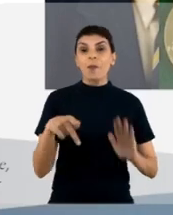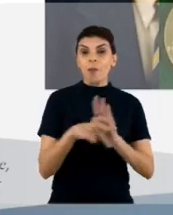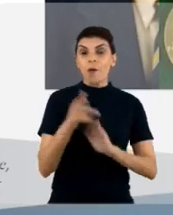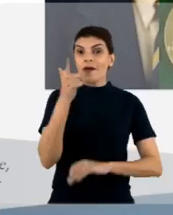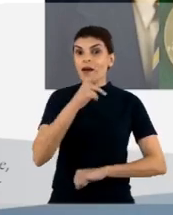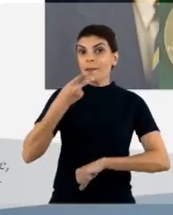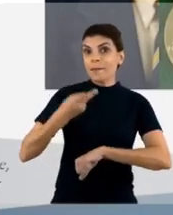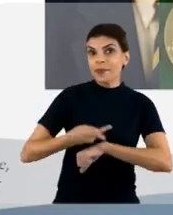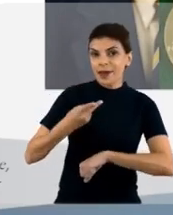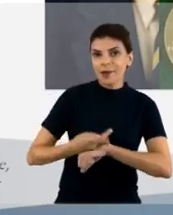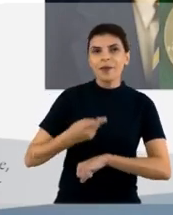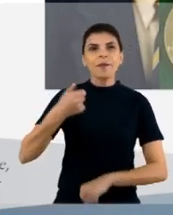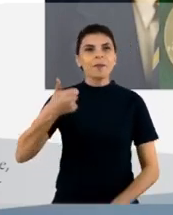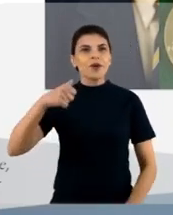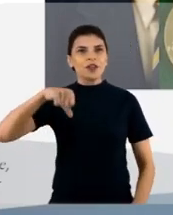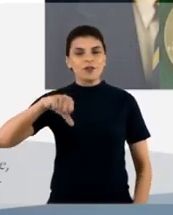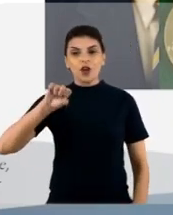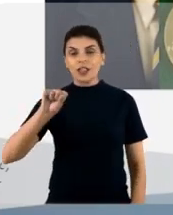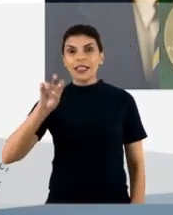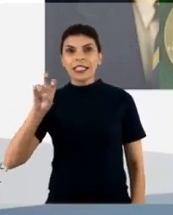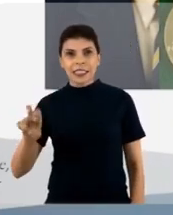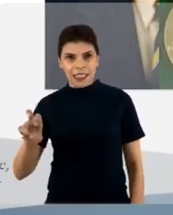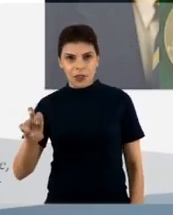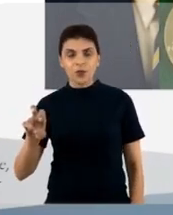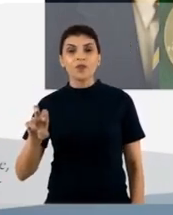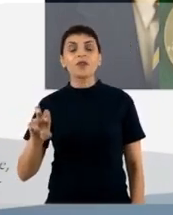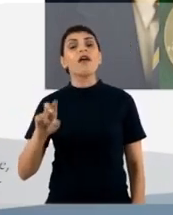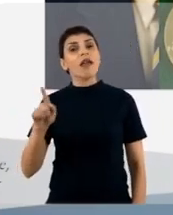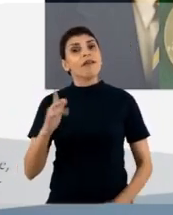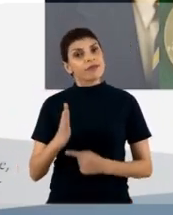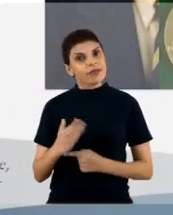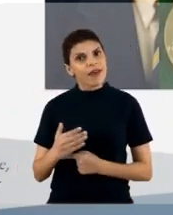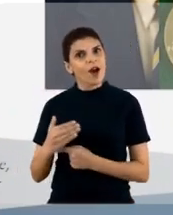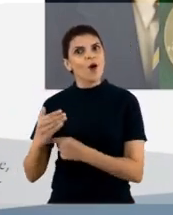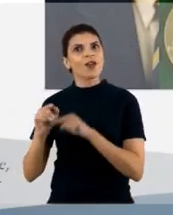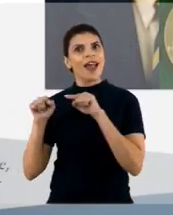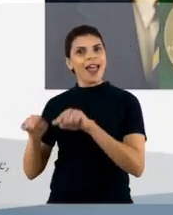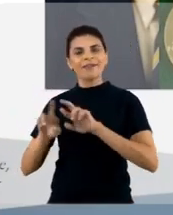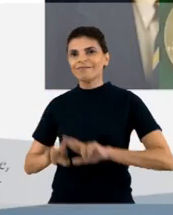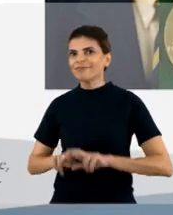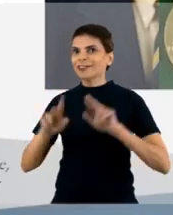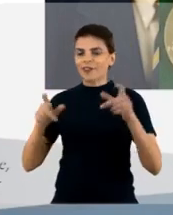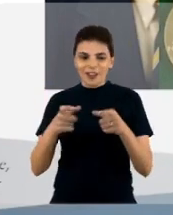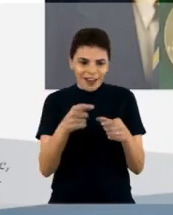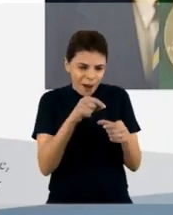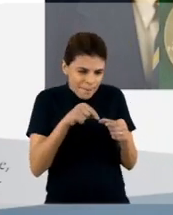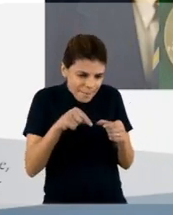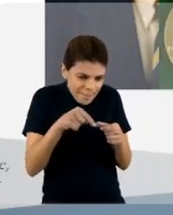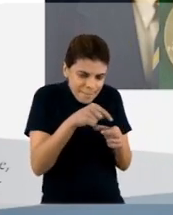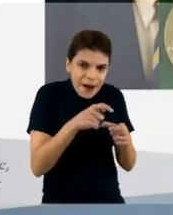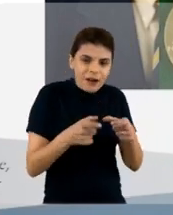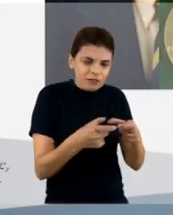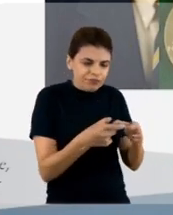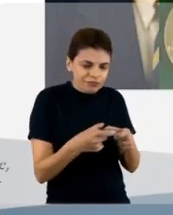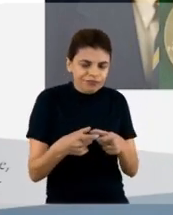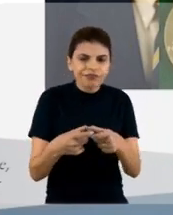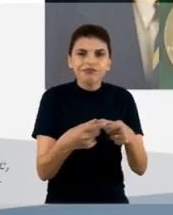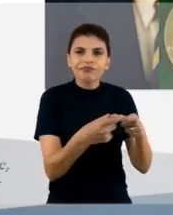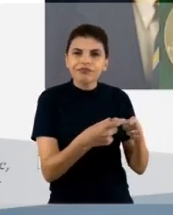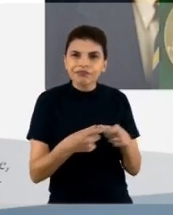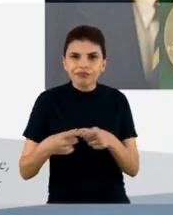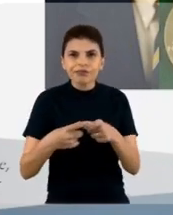Nobel pelo desenvolvimento dessa tecnologia. Então, nessa tecnologia, nós também temos